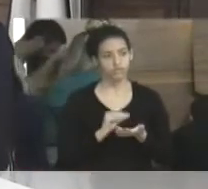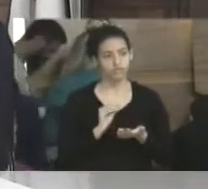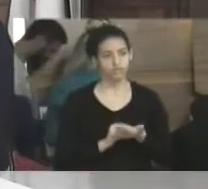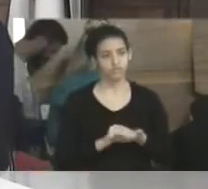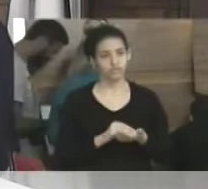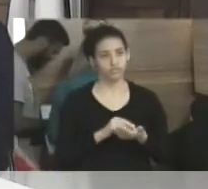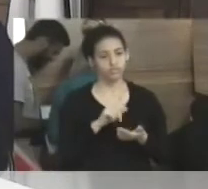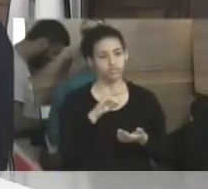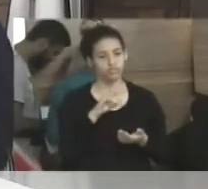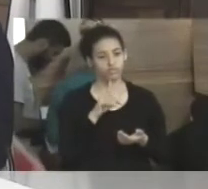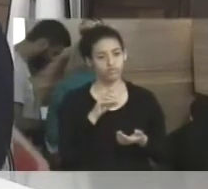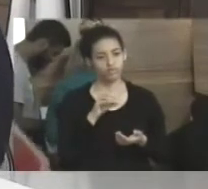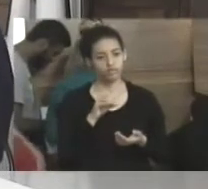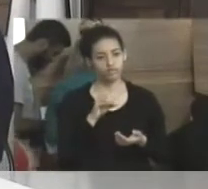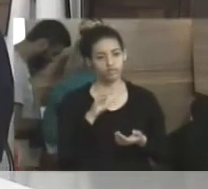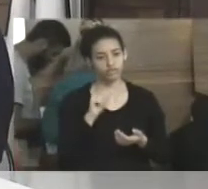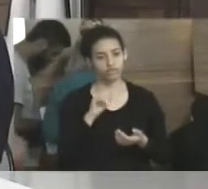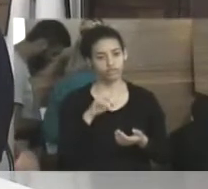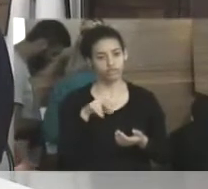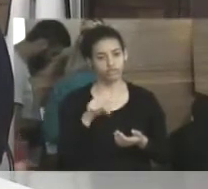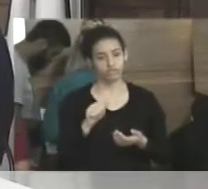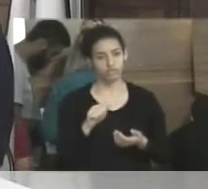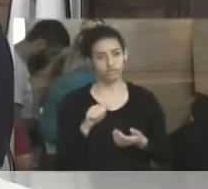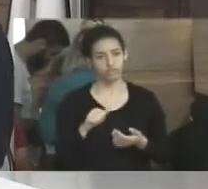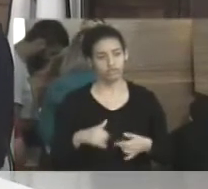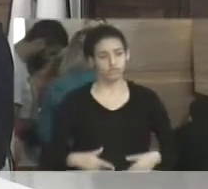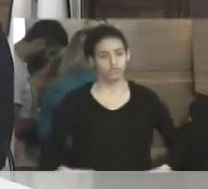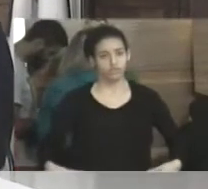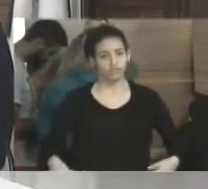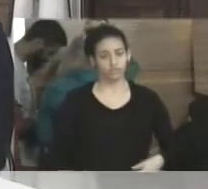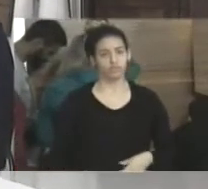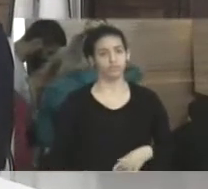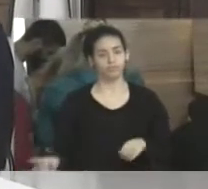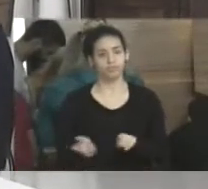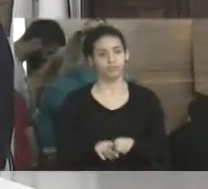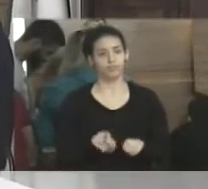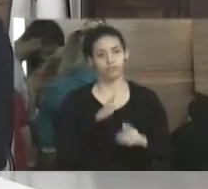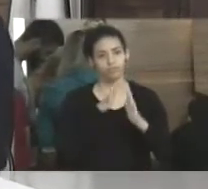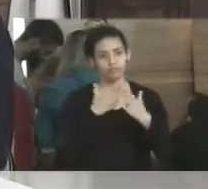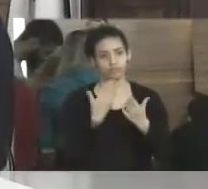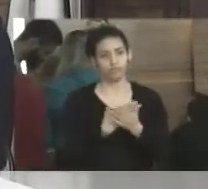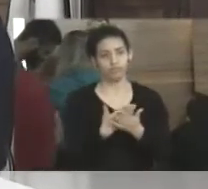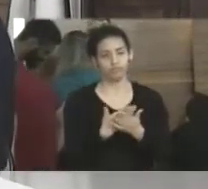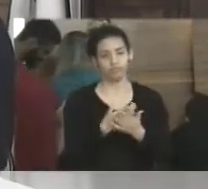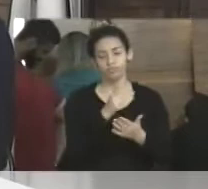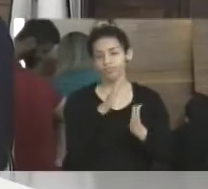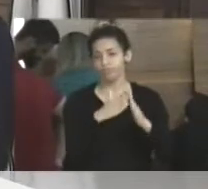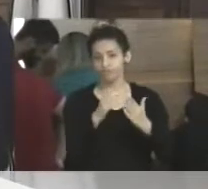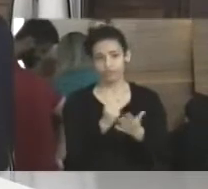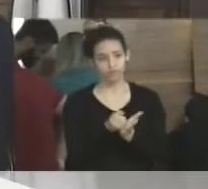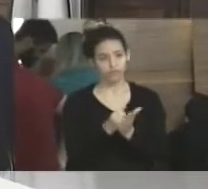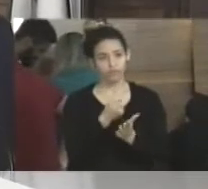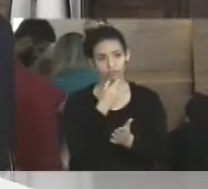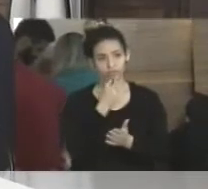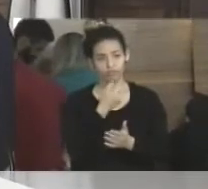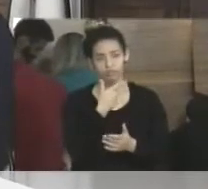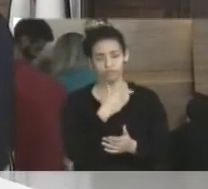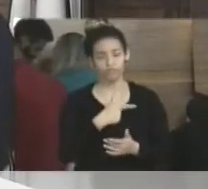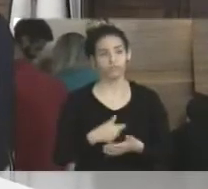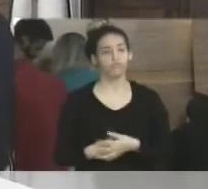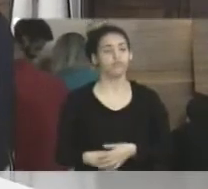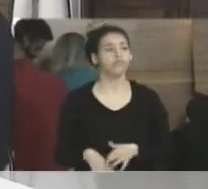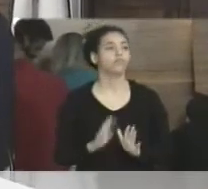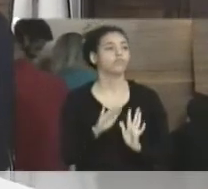lidocaína, sonda uretral e falda infantil na farmácia da Secretaria de Saúde. Bom, é uma...